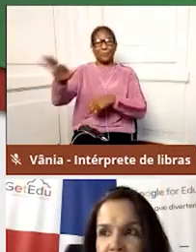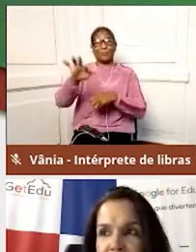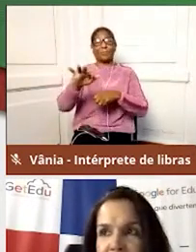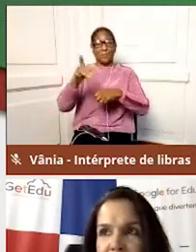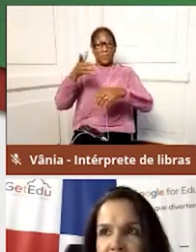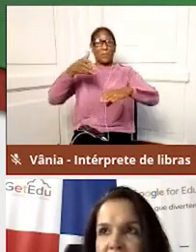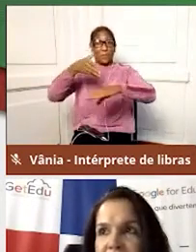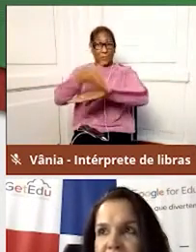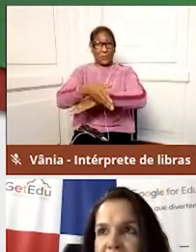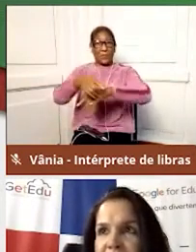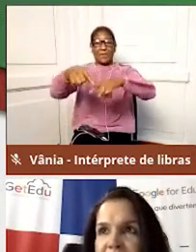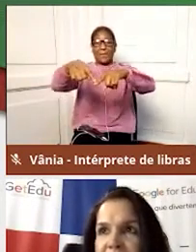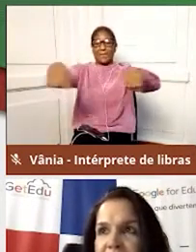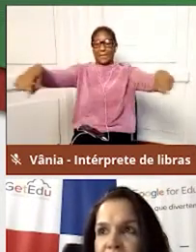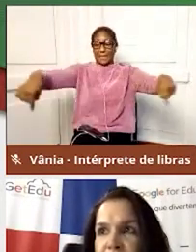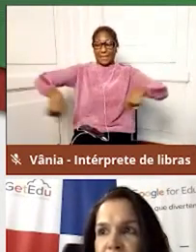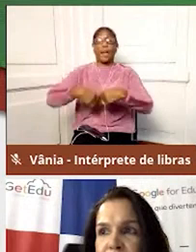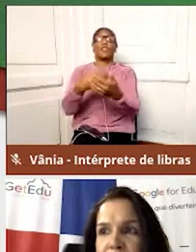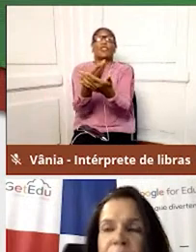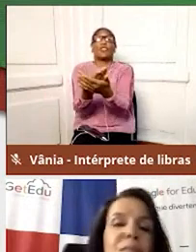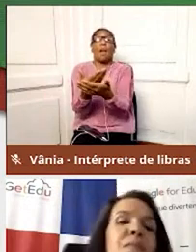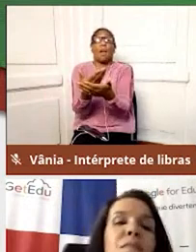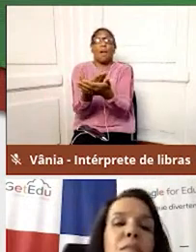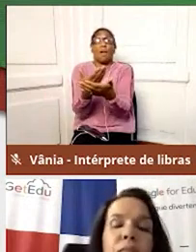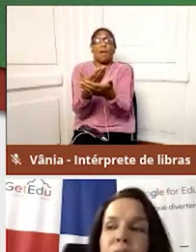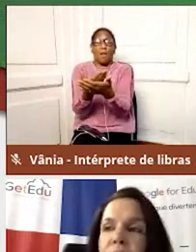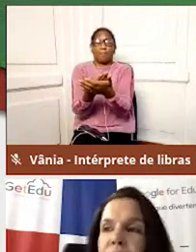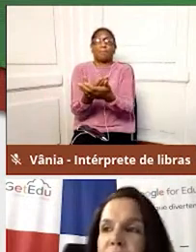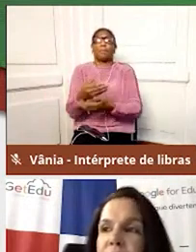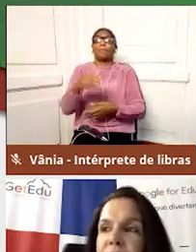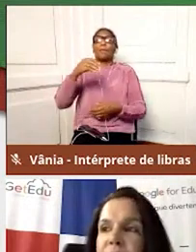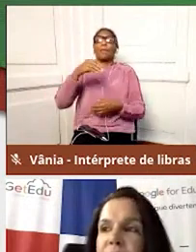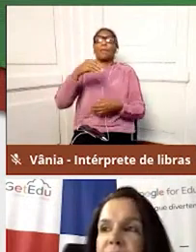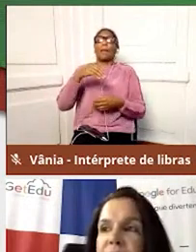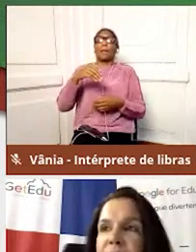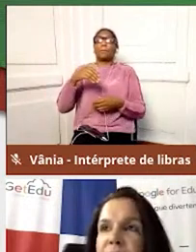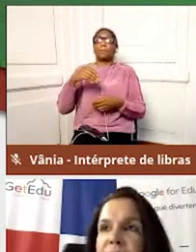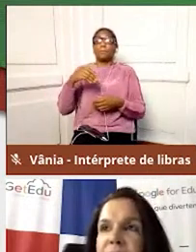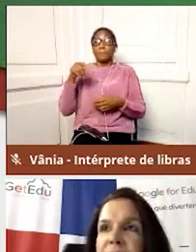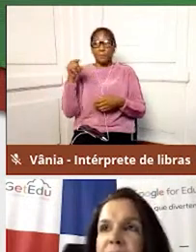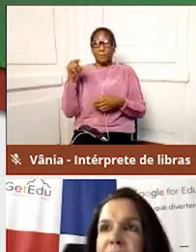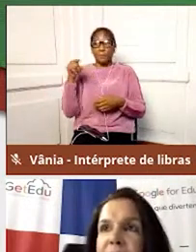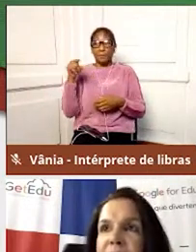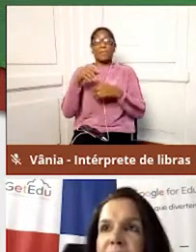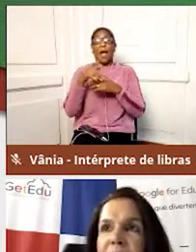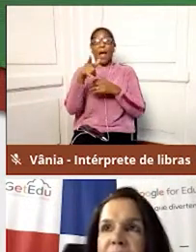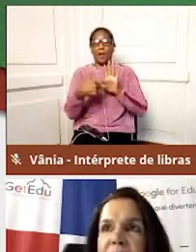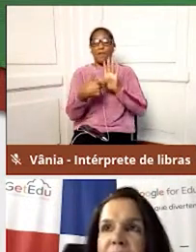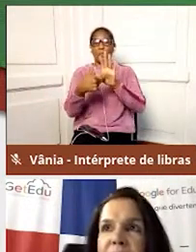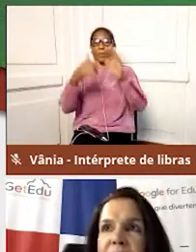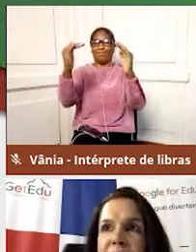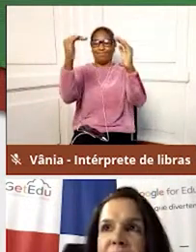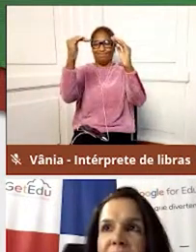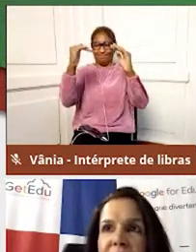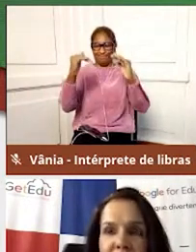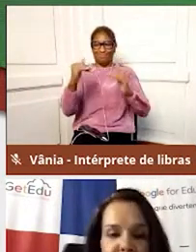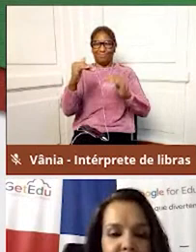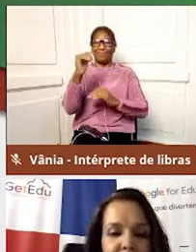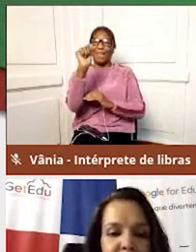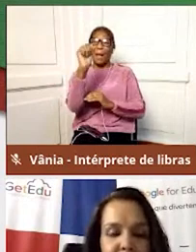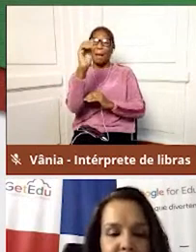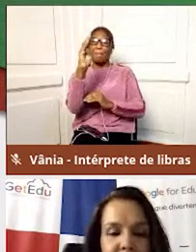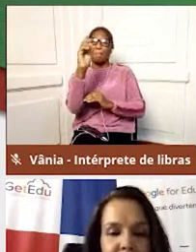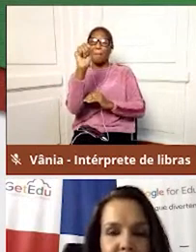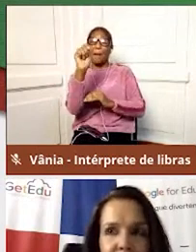Classroom para que eles vejam aí. Então, a Selly copiou essa conta, ela vai, numa outra aba, exatamente fazer o primeiro